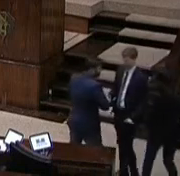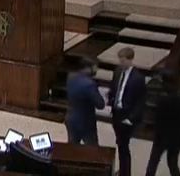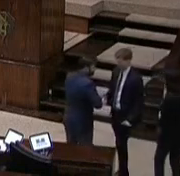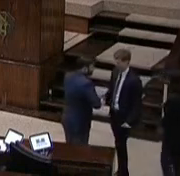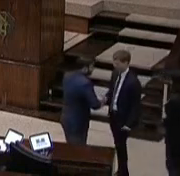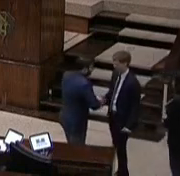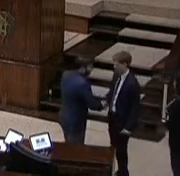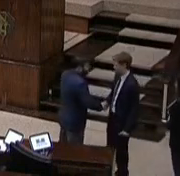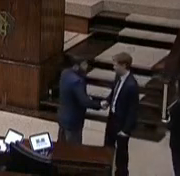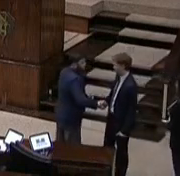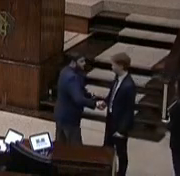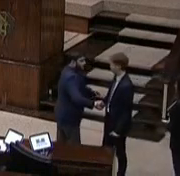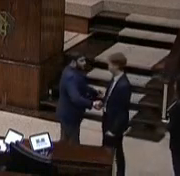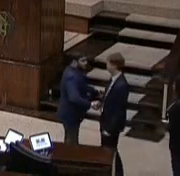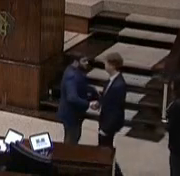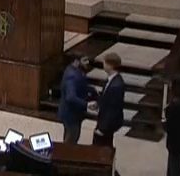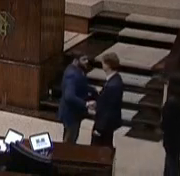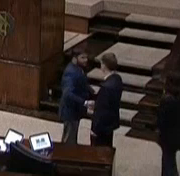já que o deputado Lara